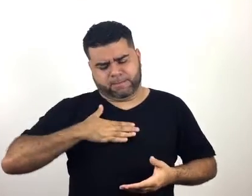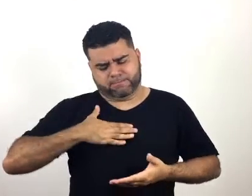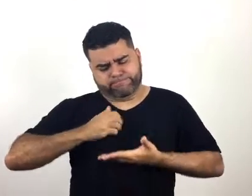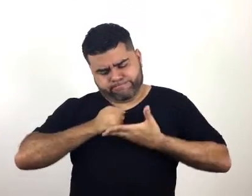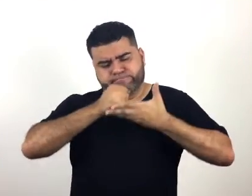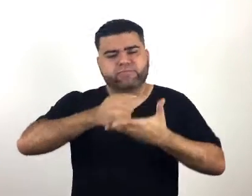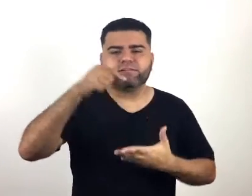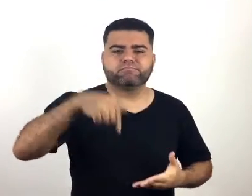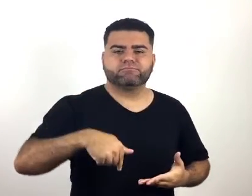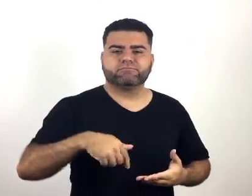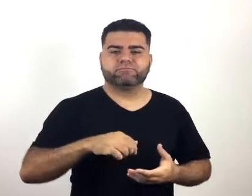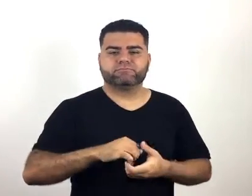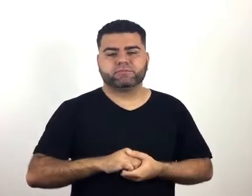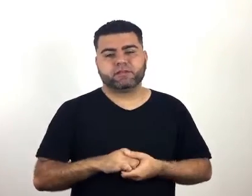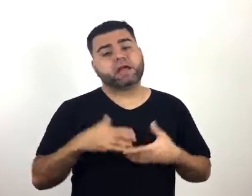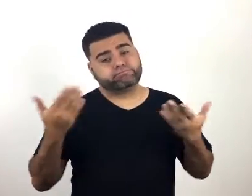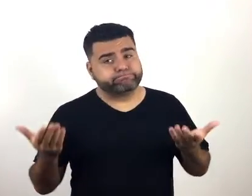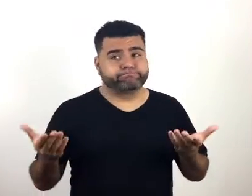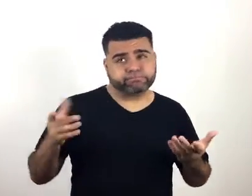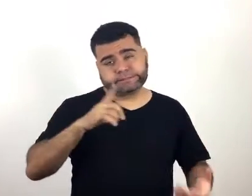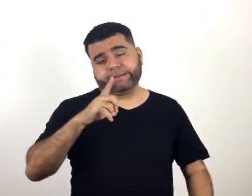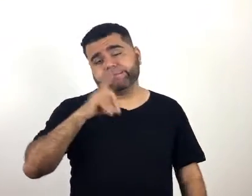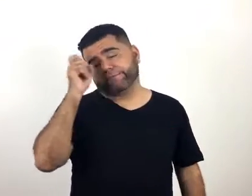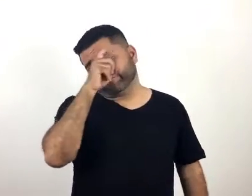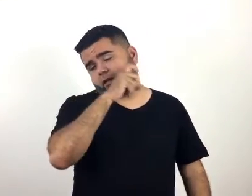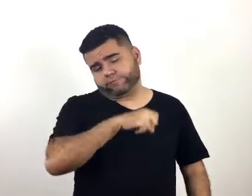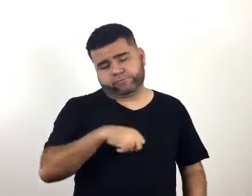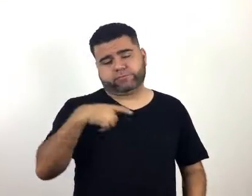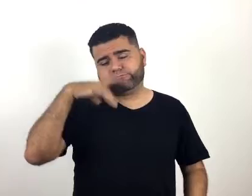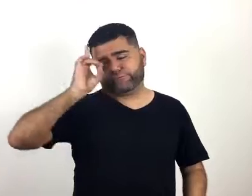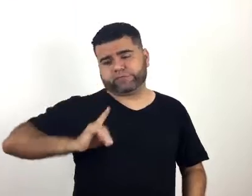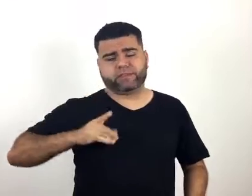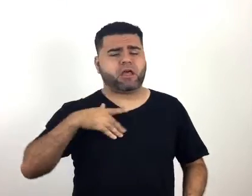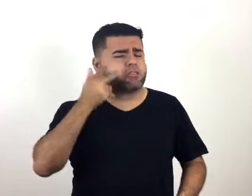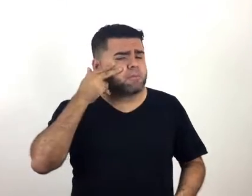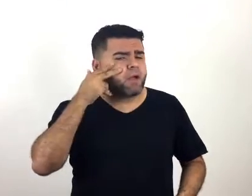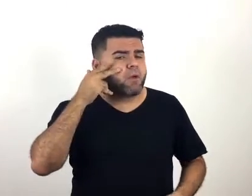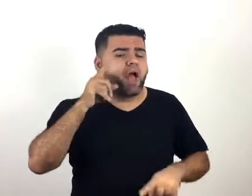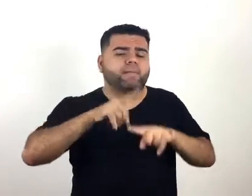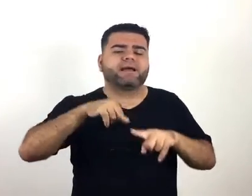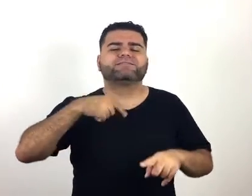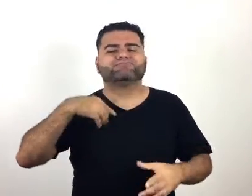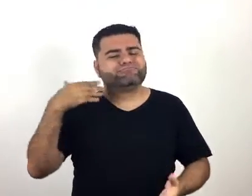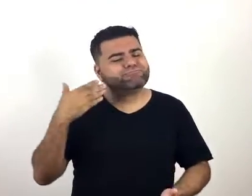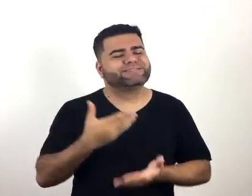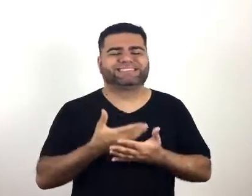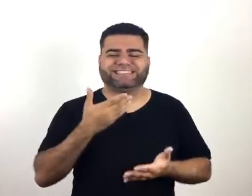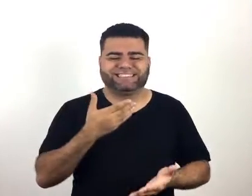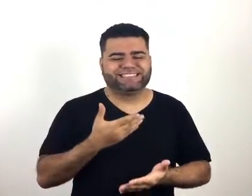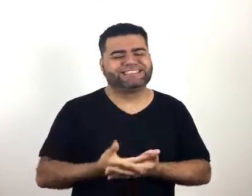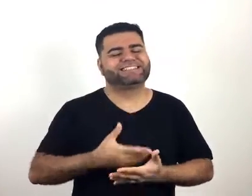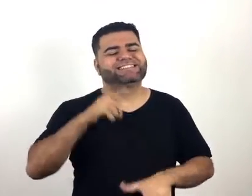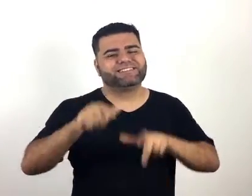me trouxe até aqui. Embora eu tenha as dificuldades que naturalmente a minha deficiência me impõe, eu tive o privilégio de